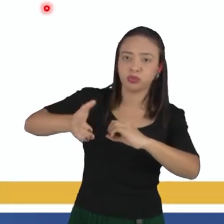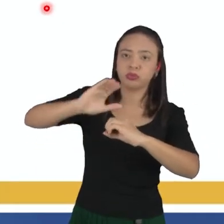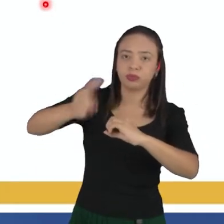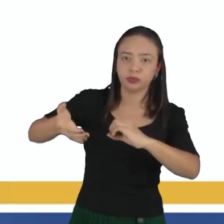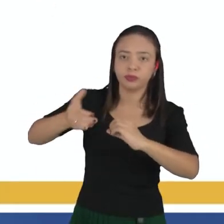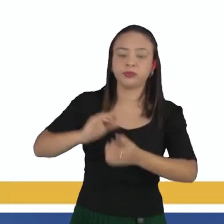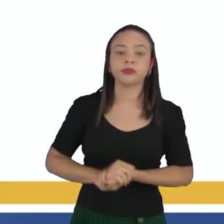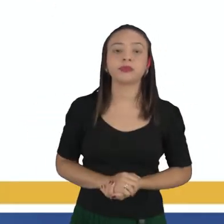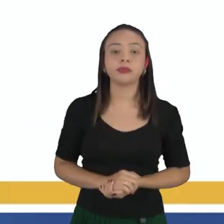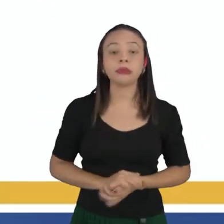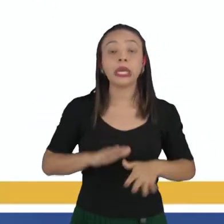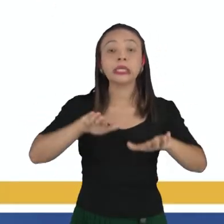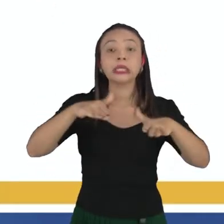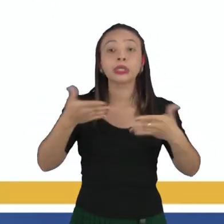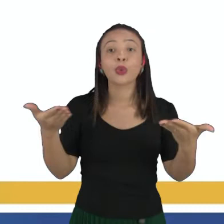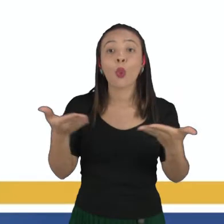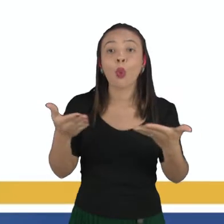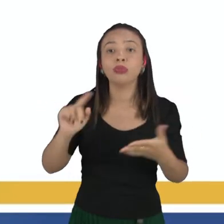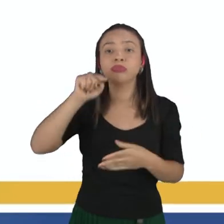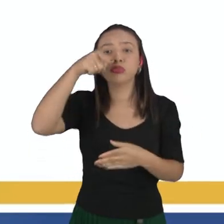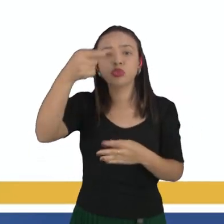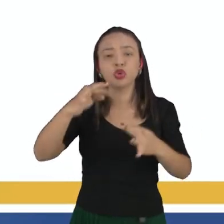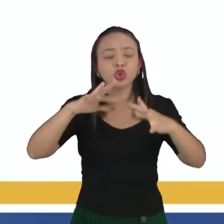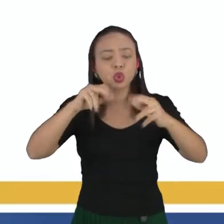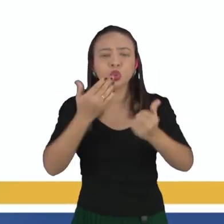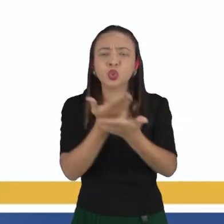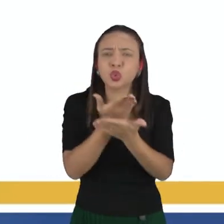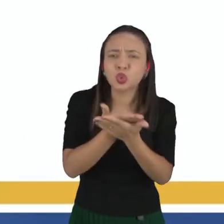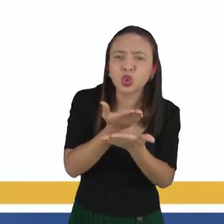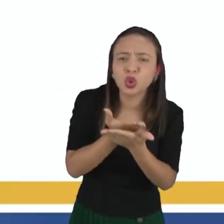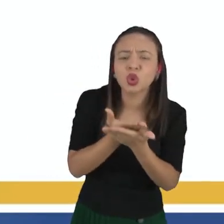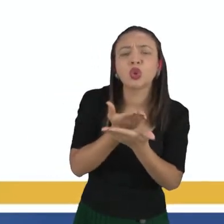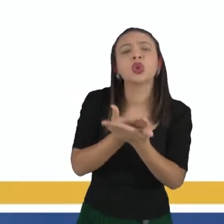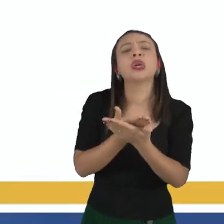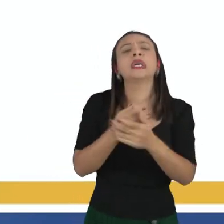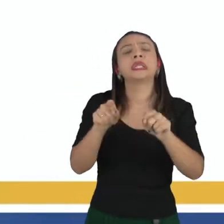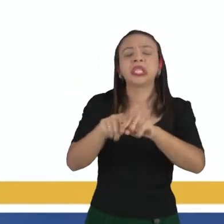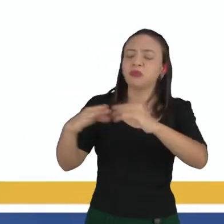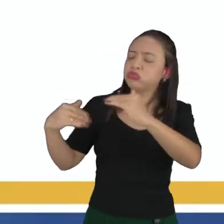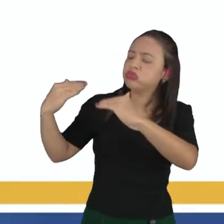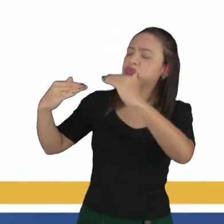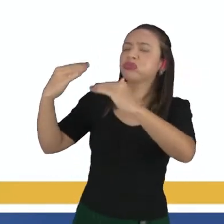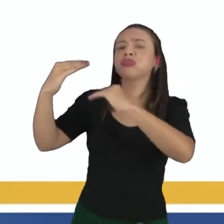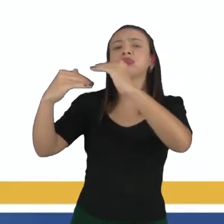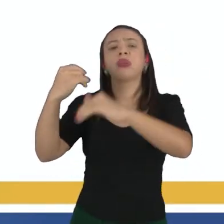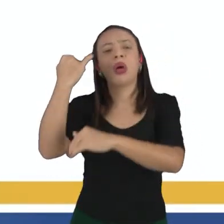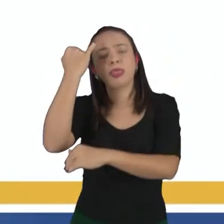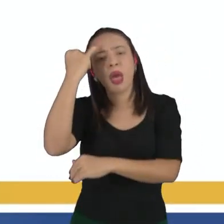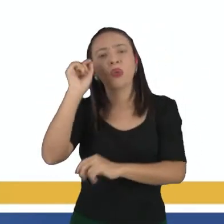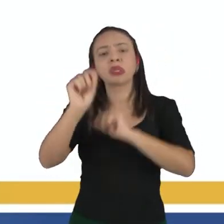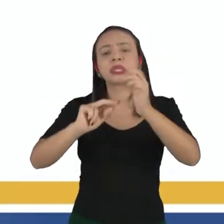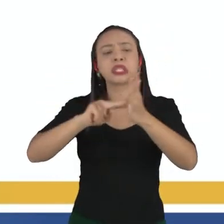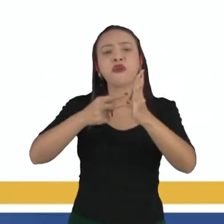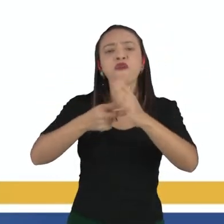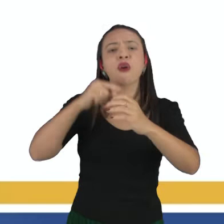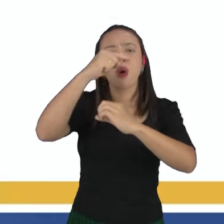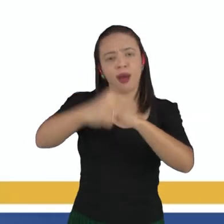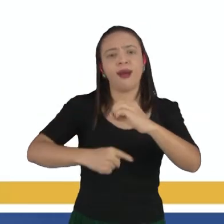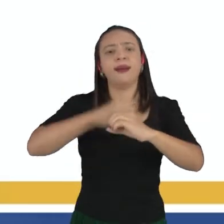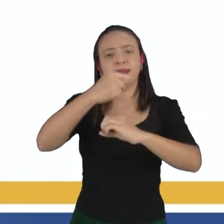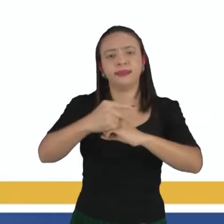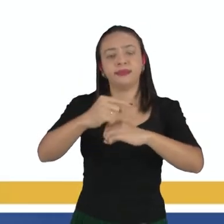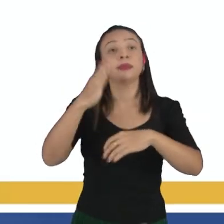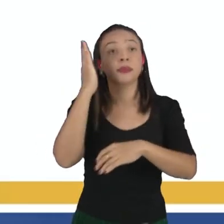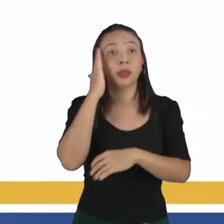Então, o que nós temos hoje, após esses estudos, após essa evolução das ideias do que seria o átomo? Nós